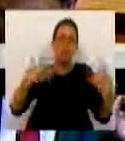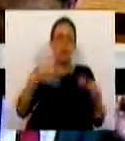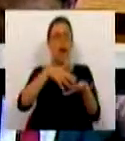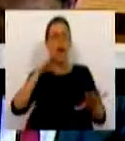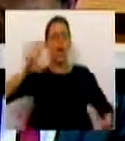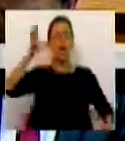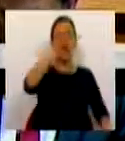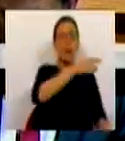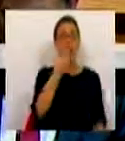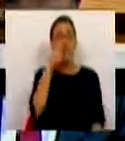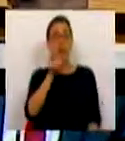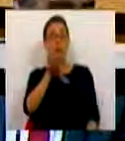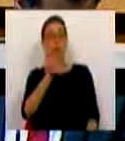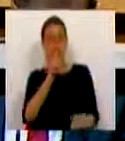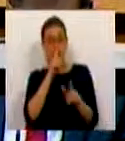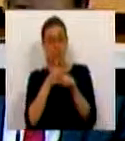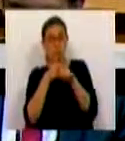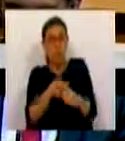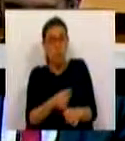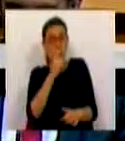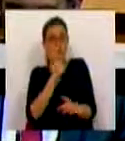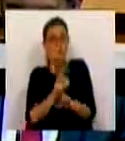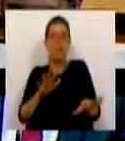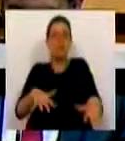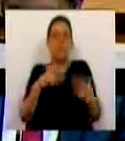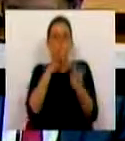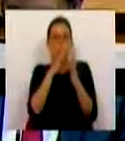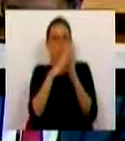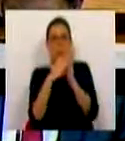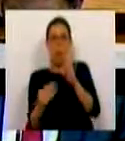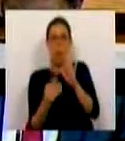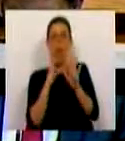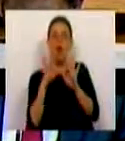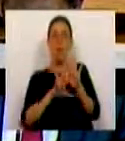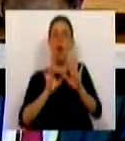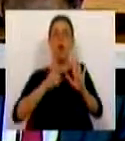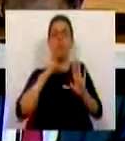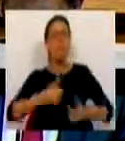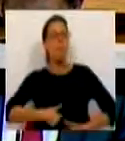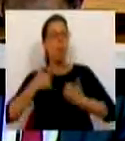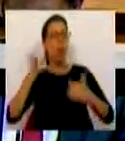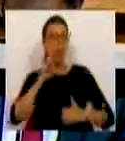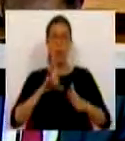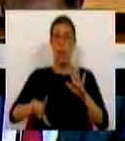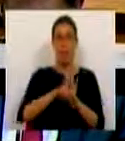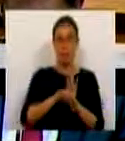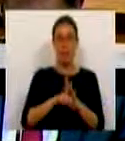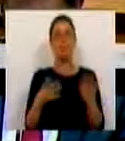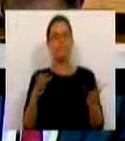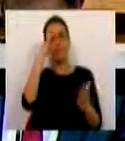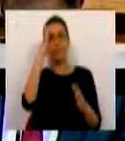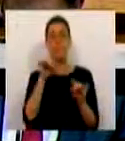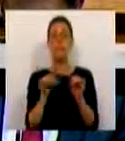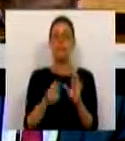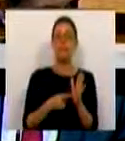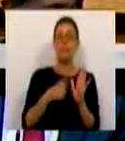nas Assembleias Regionais, se optarem também por seguir as mesmas máximas, possam padronizar a forma como procuram melhorar a qualidade da legislação e ter em conta